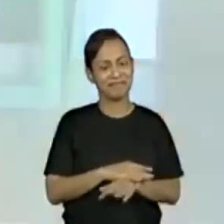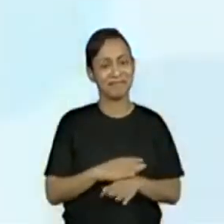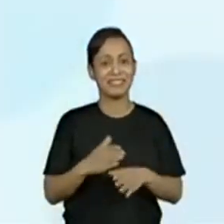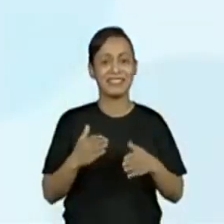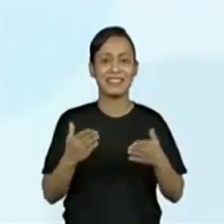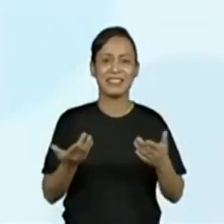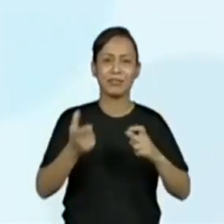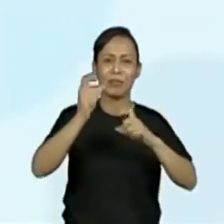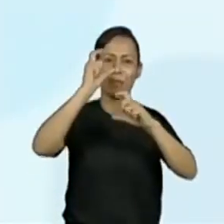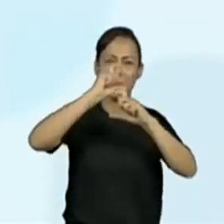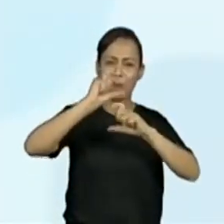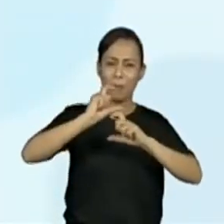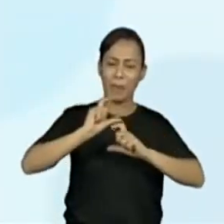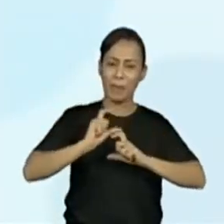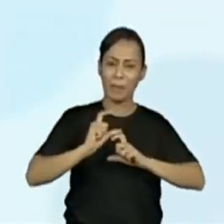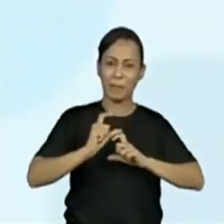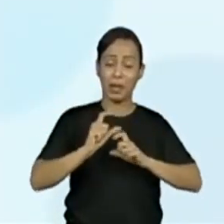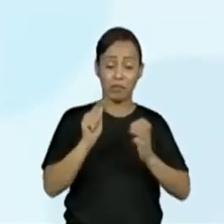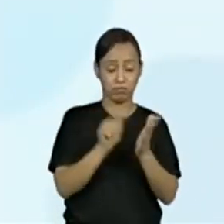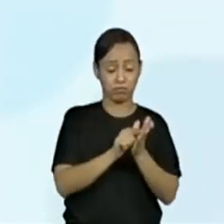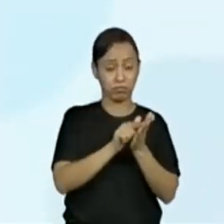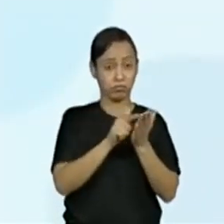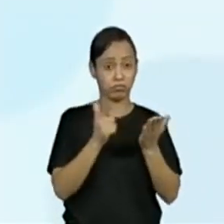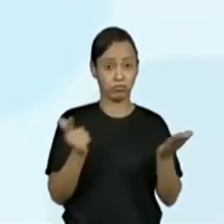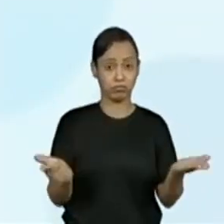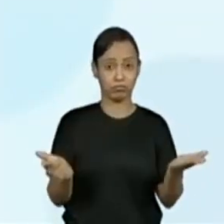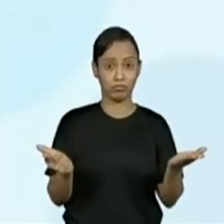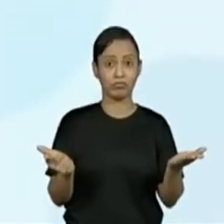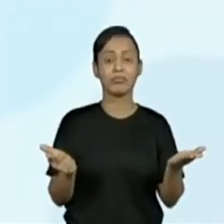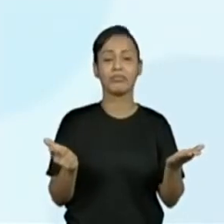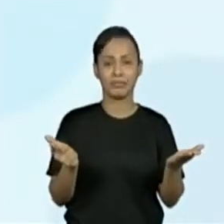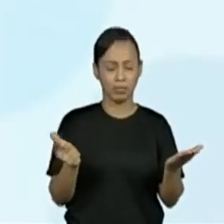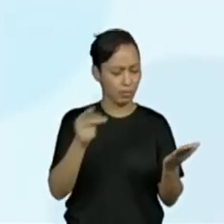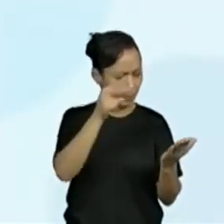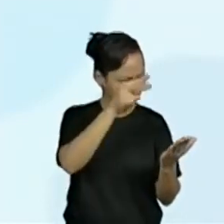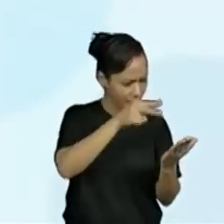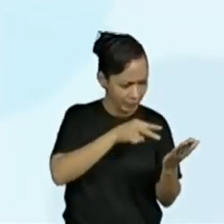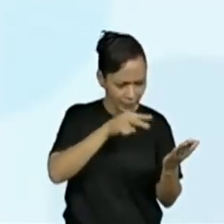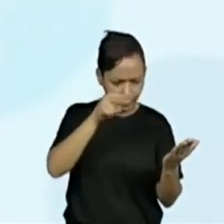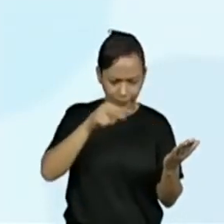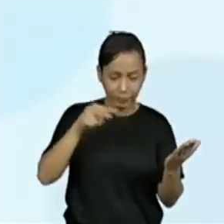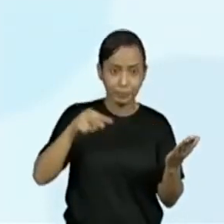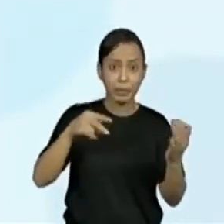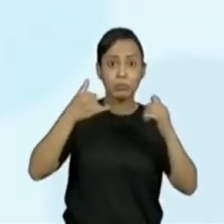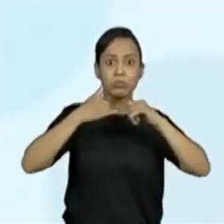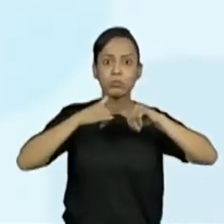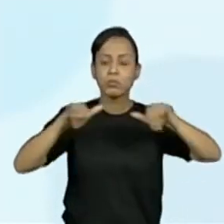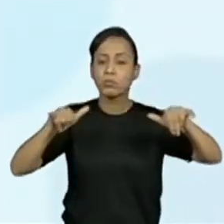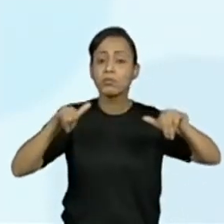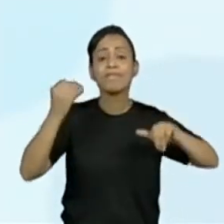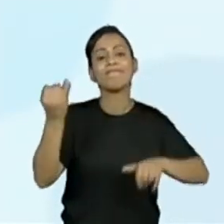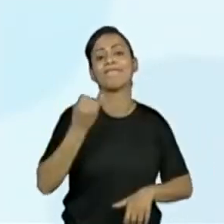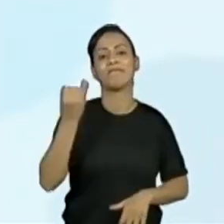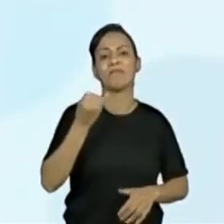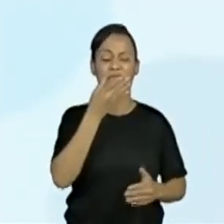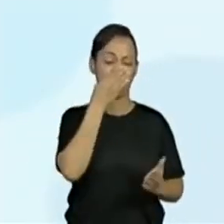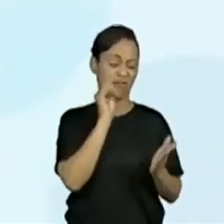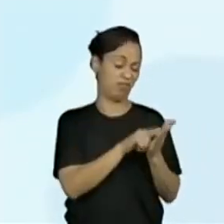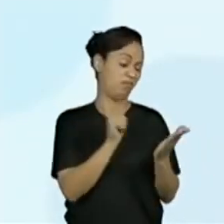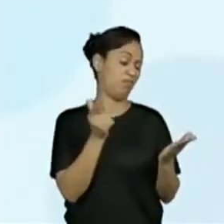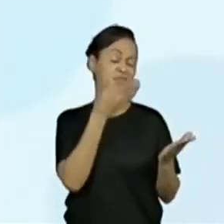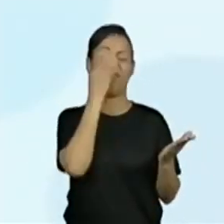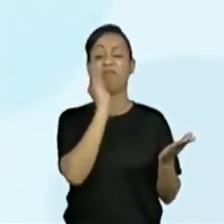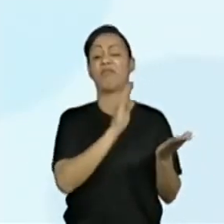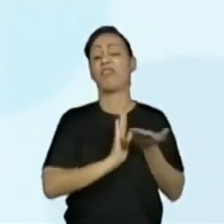Leitura de quadrinhas. E o do jornal também, que foi um estático. Comecinho, crianças, para vocês olharem o jornal com outro olhar. E não simplesmente